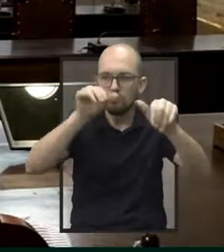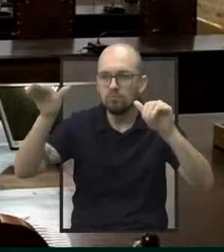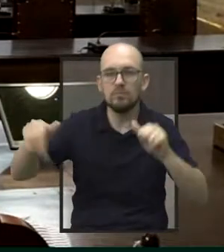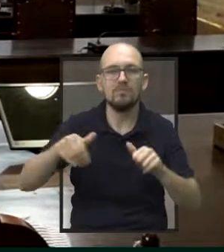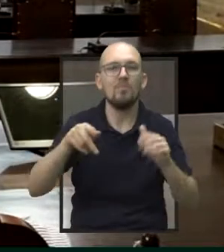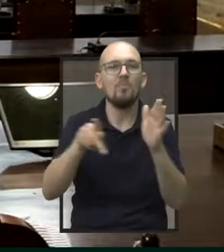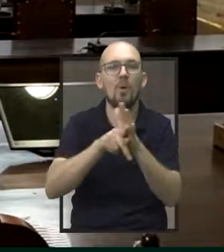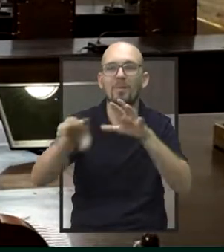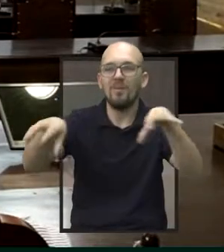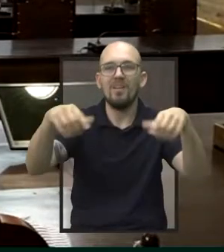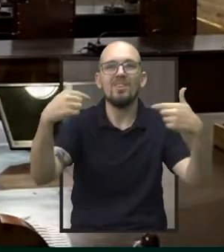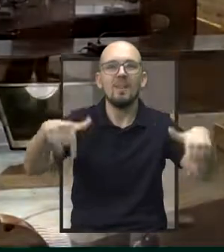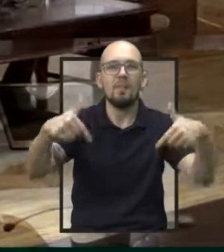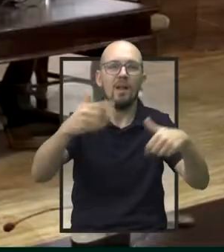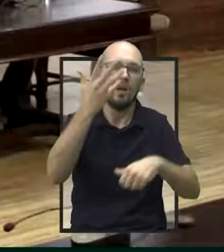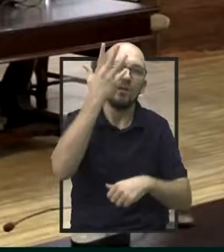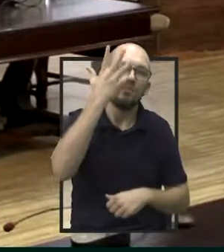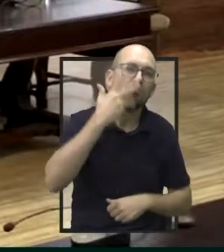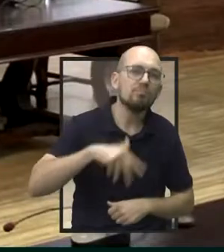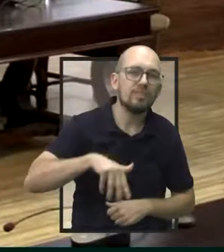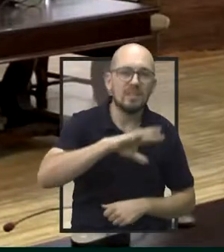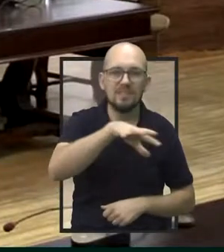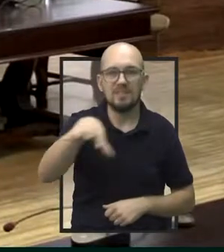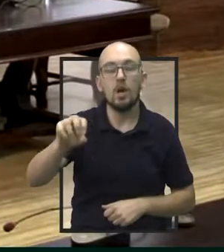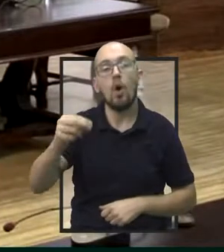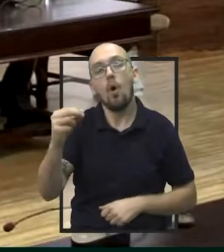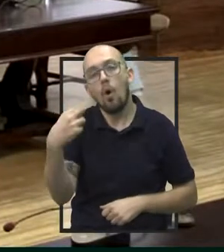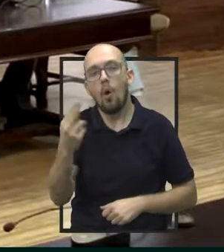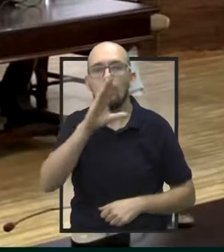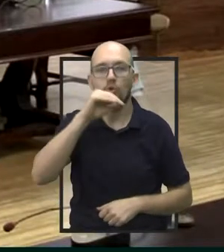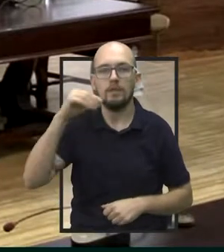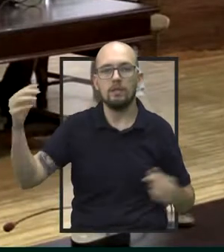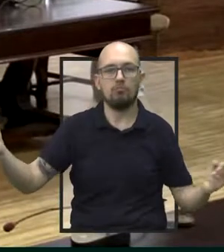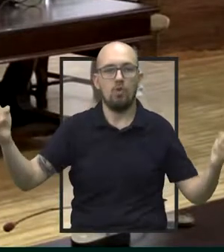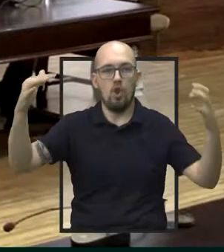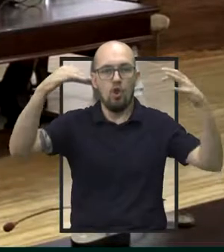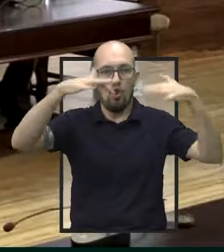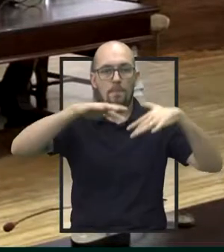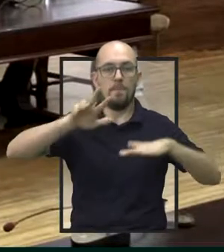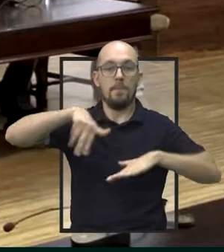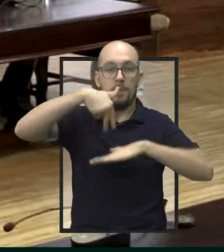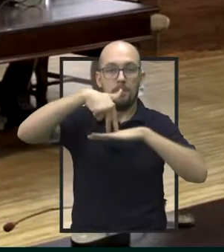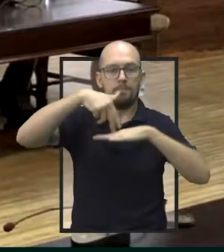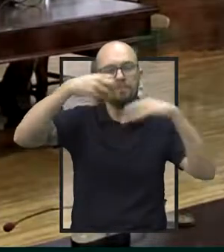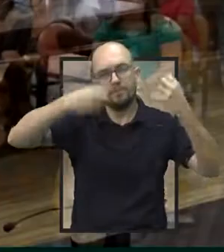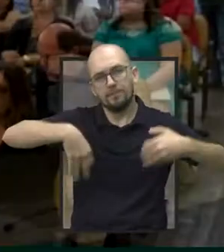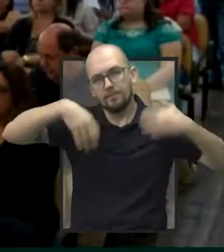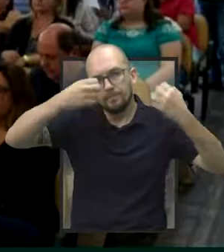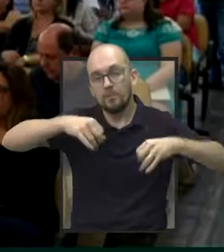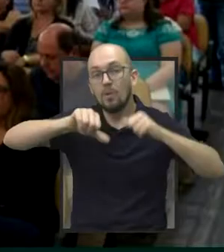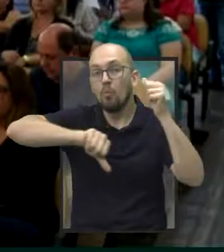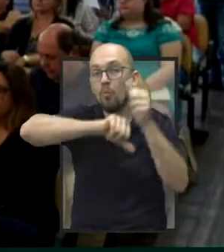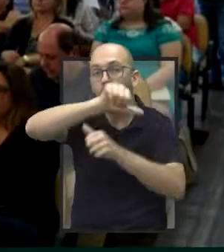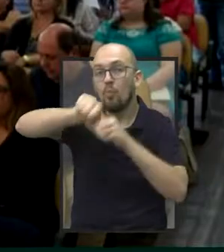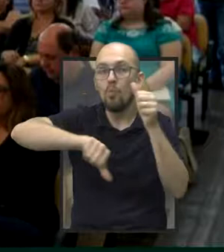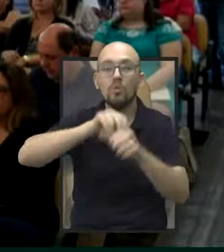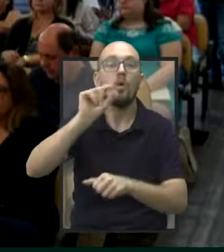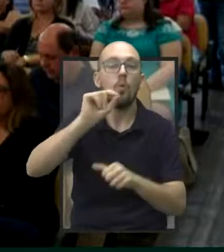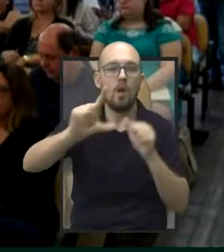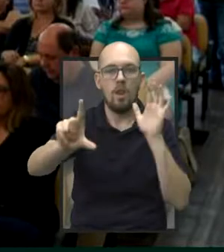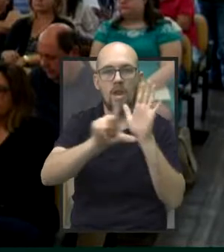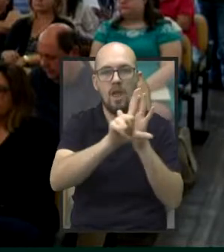com crianças e adolescentes para fazer uma explicação geral das novas mudanças que está havendo na lei